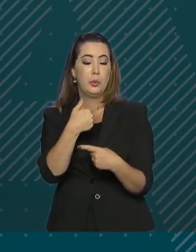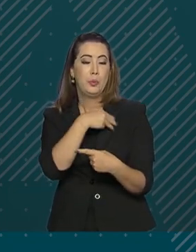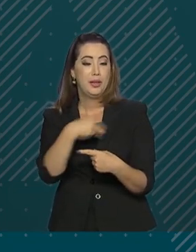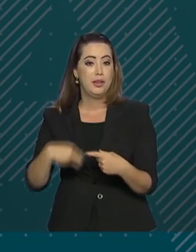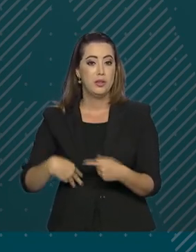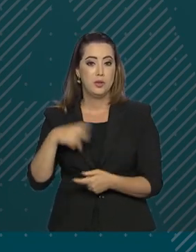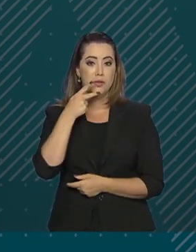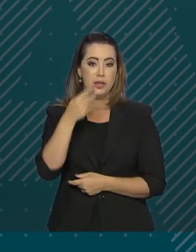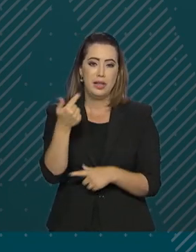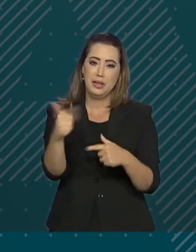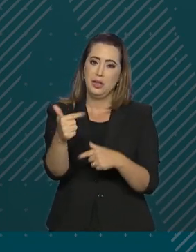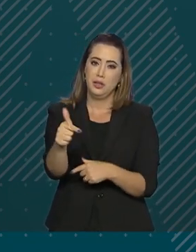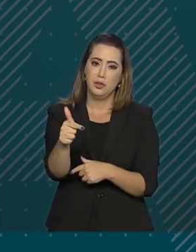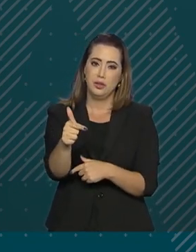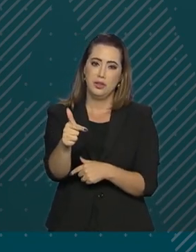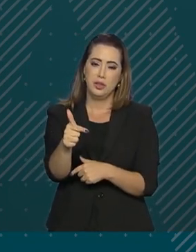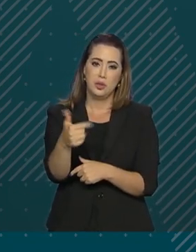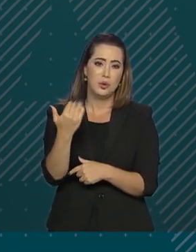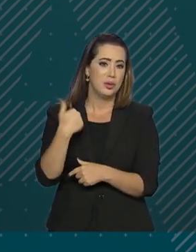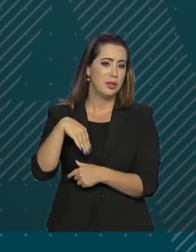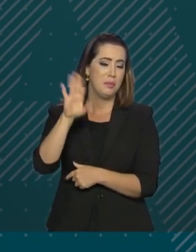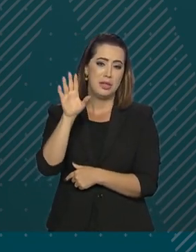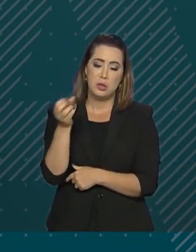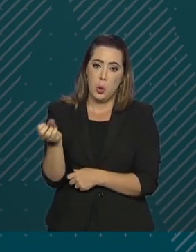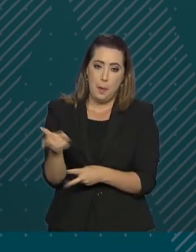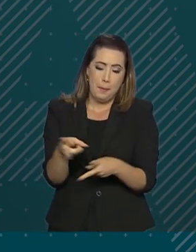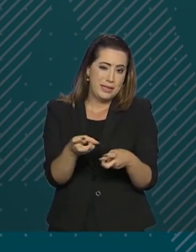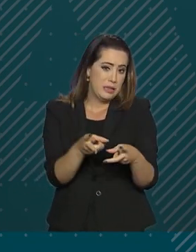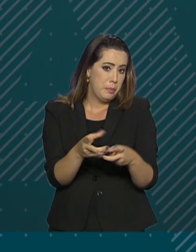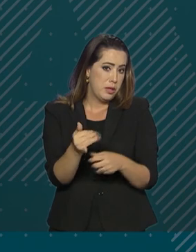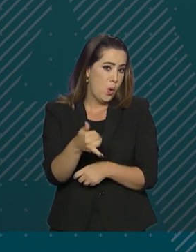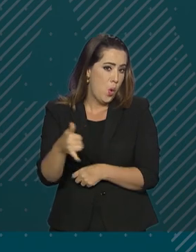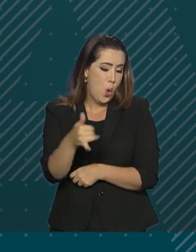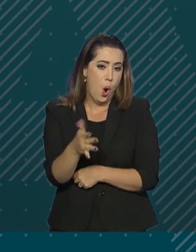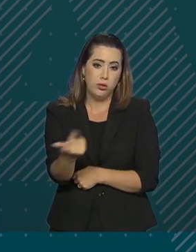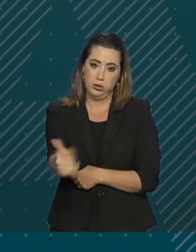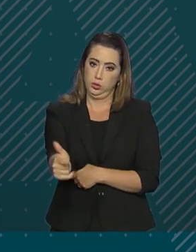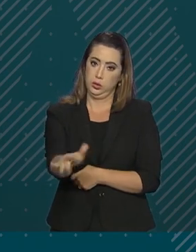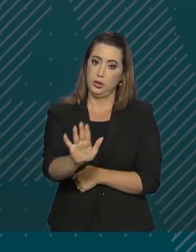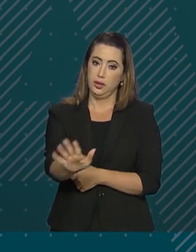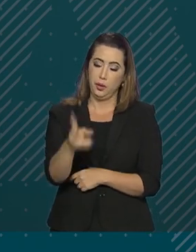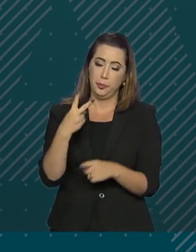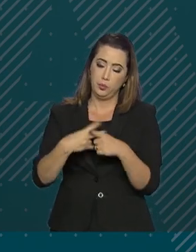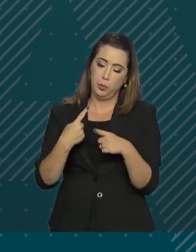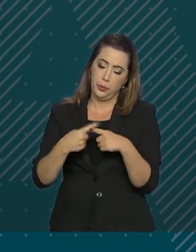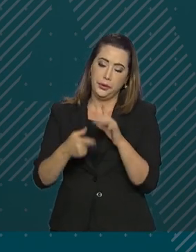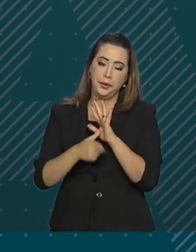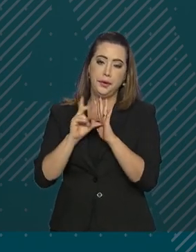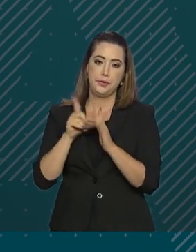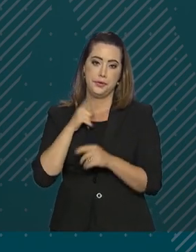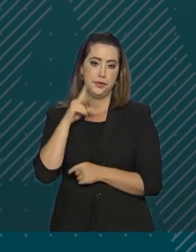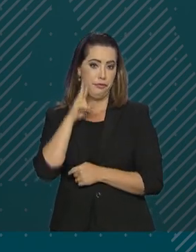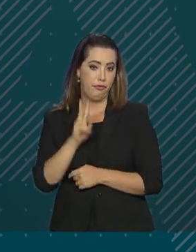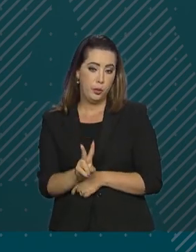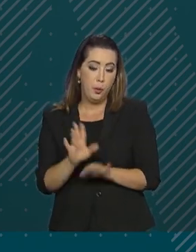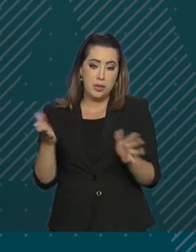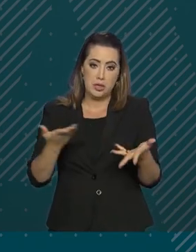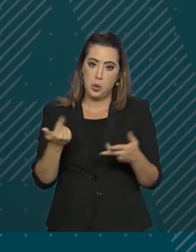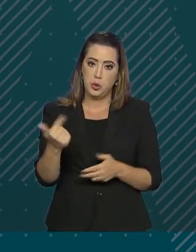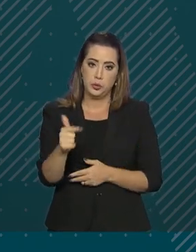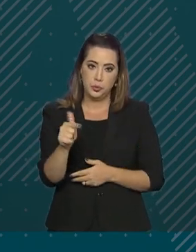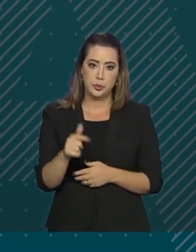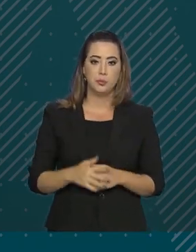mais nova detecção de óleo no mar, além do que foi verificado nos primeiros dias e já